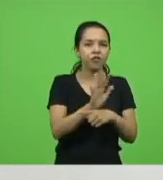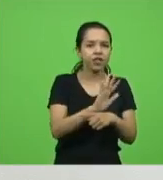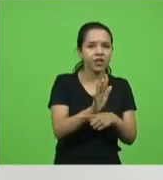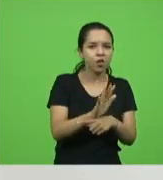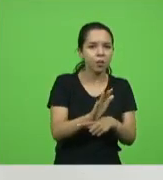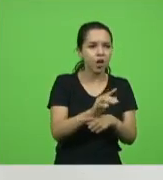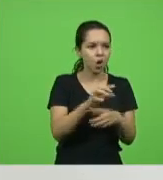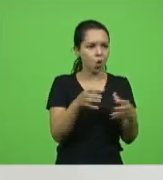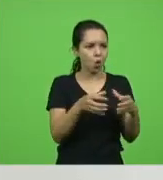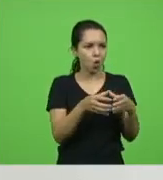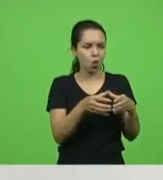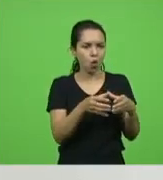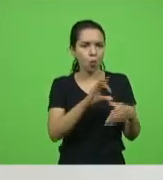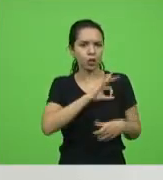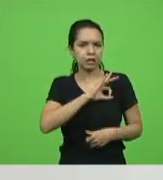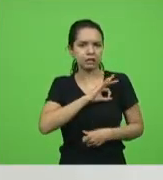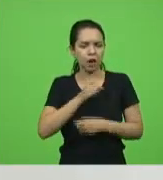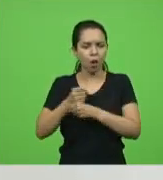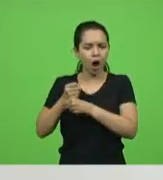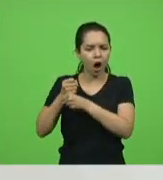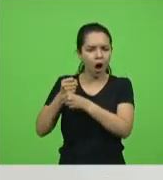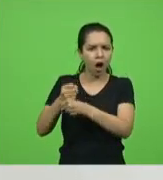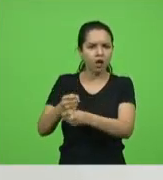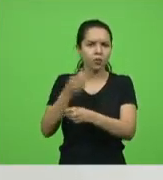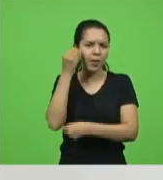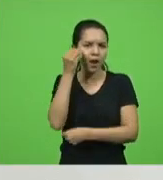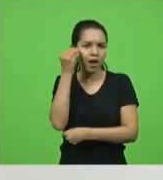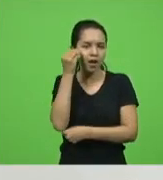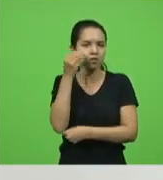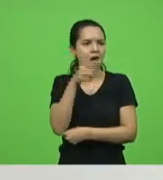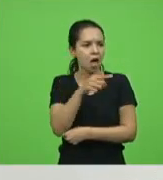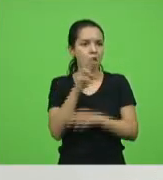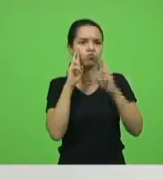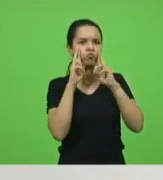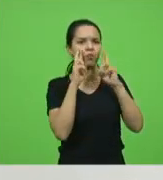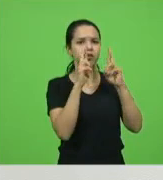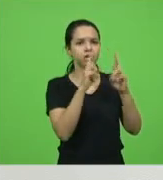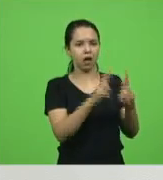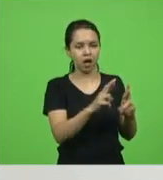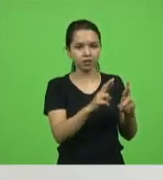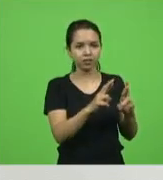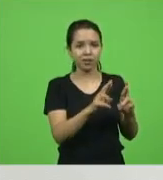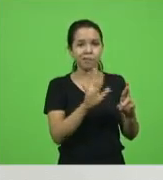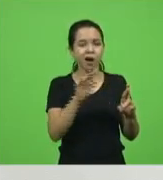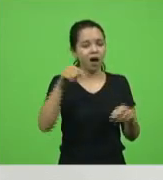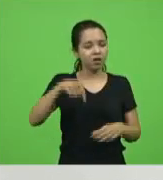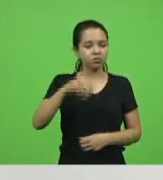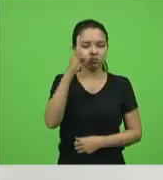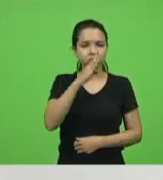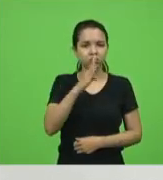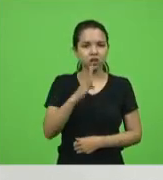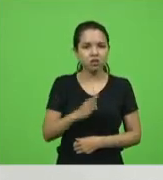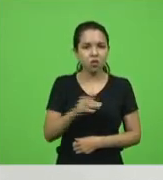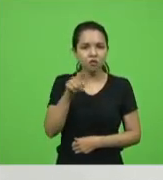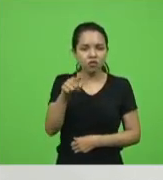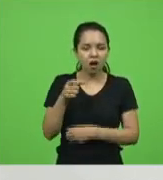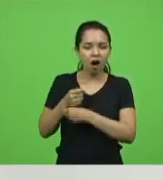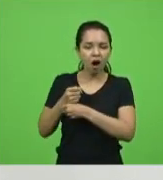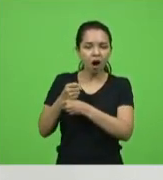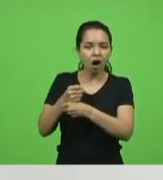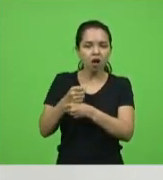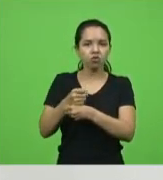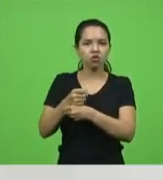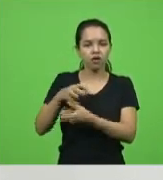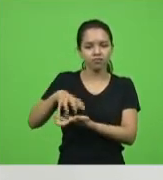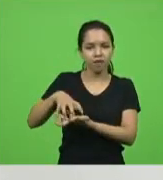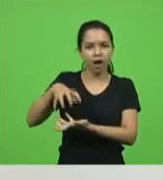respeitado, e aqui no Brasil, quando você começa a adoecer, envelhecer dentro do quartel, deputado Ismael, tu é colocado numa obra,